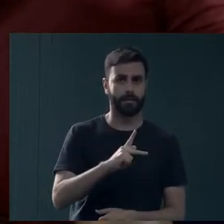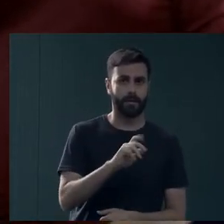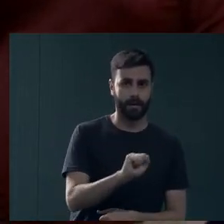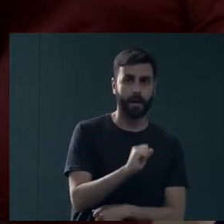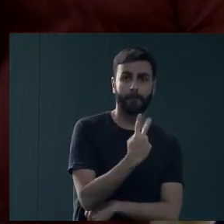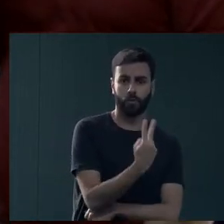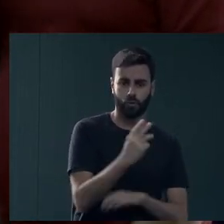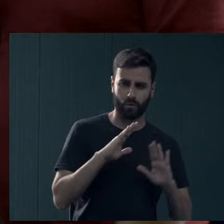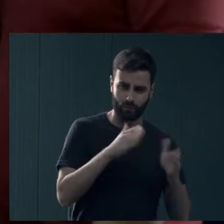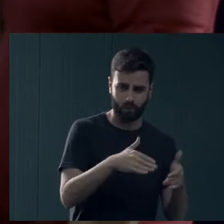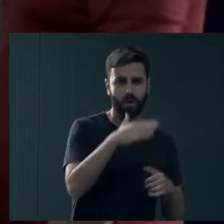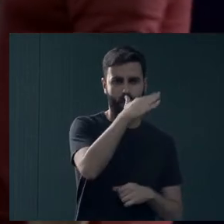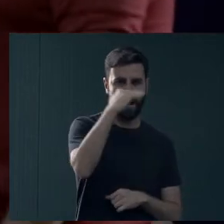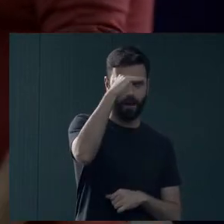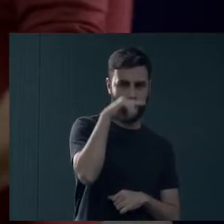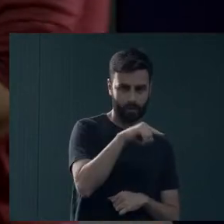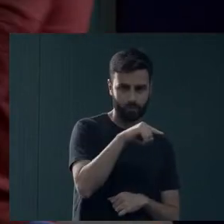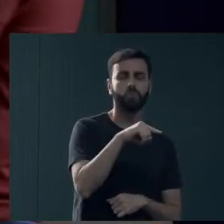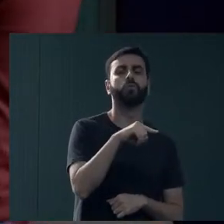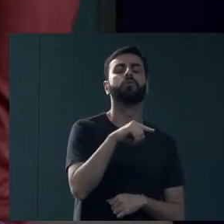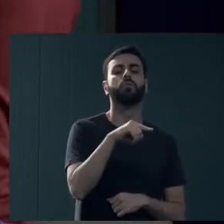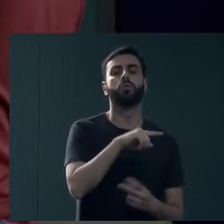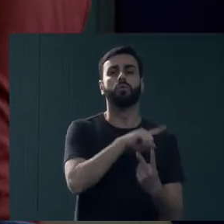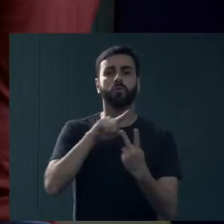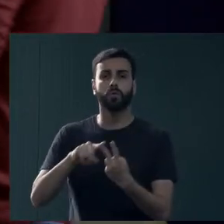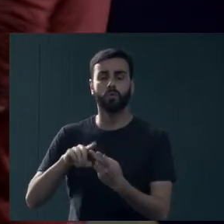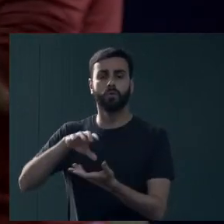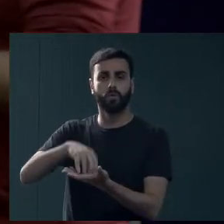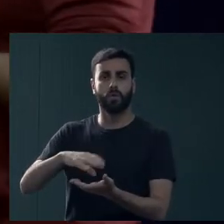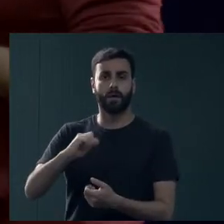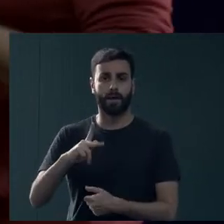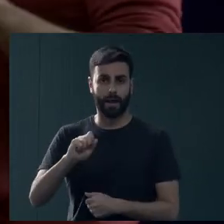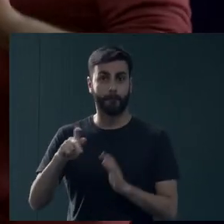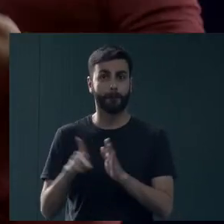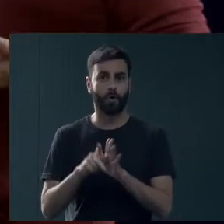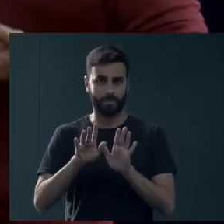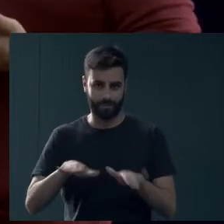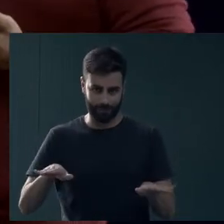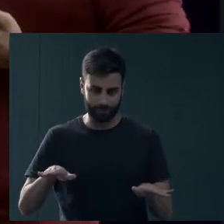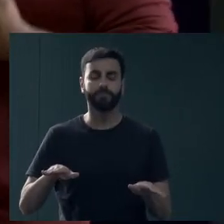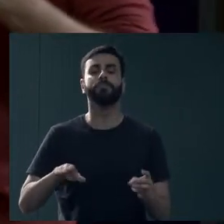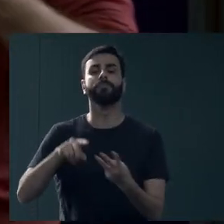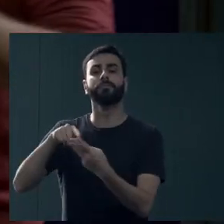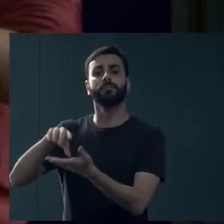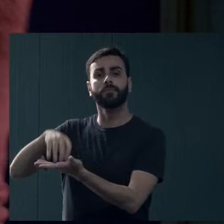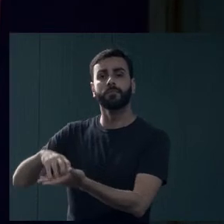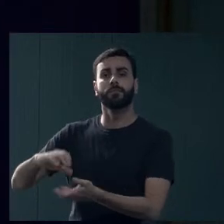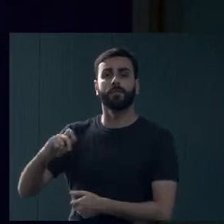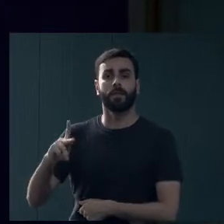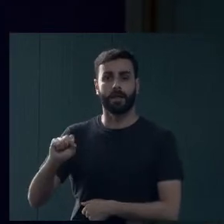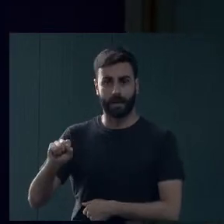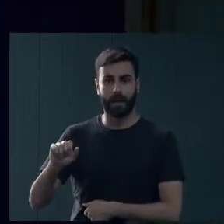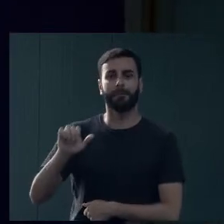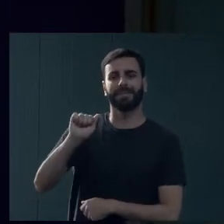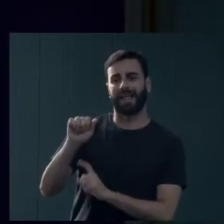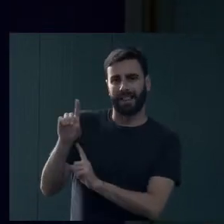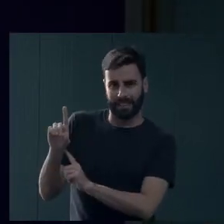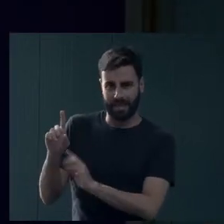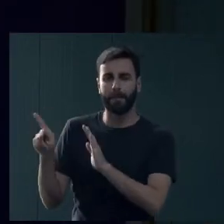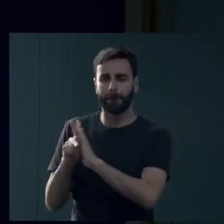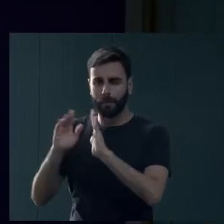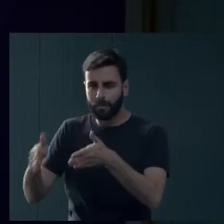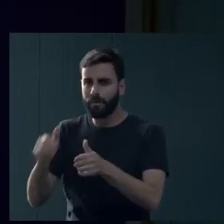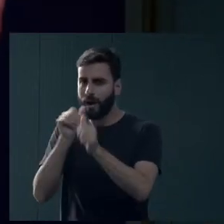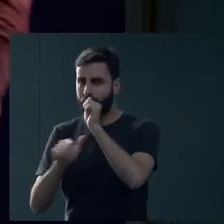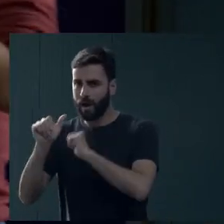II, que atende adultos em surtos psiquiátricos, temos o CAPS Infanto Juvenil e o CAPS AD, que é responsável pelo atendimento de alquidrogas.